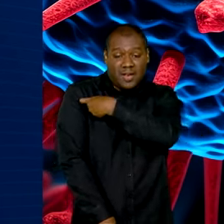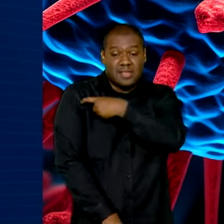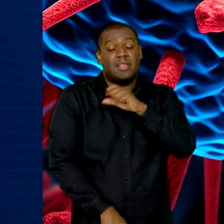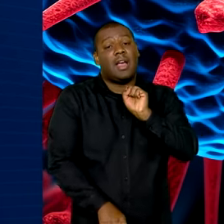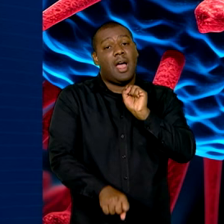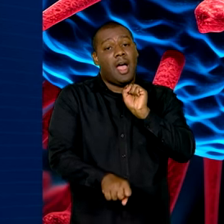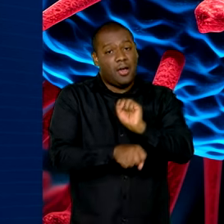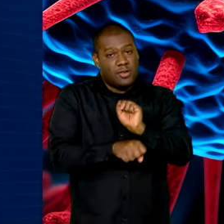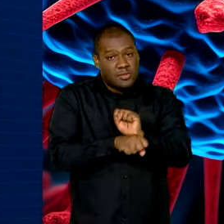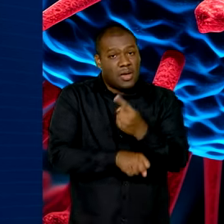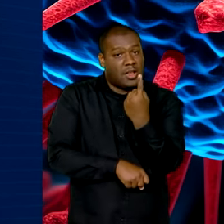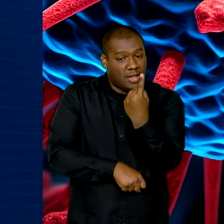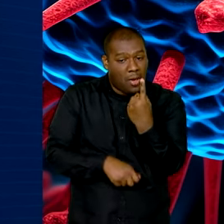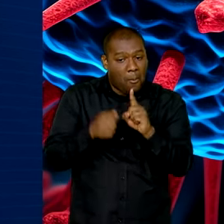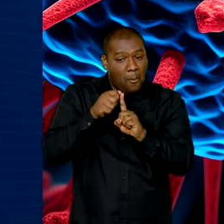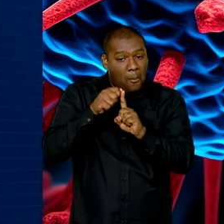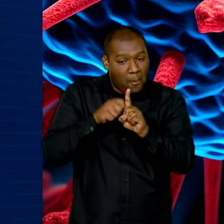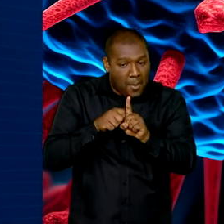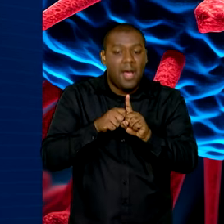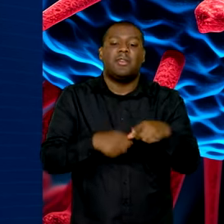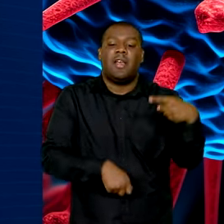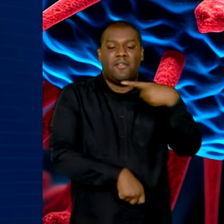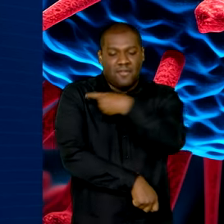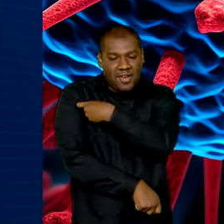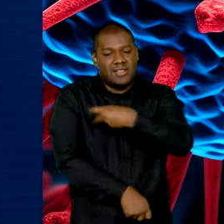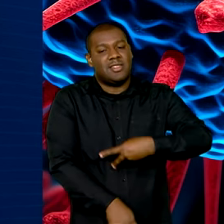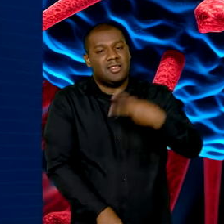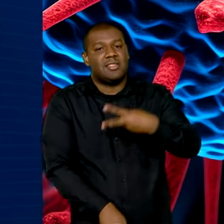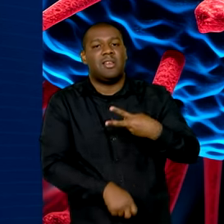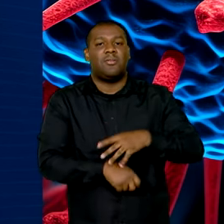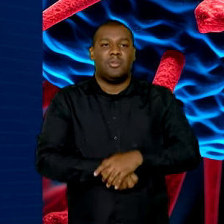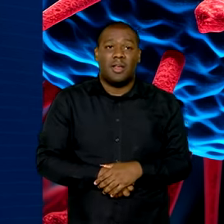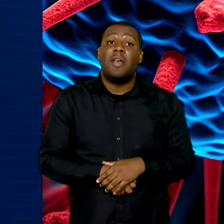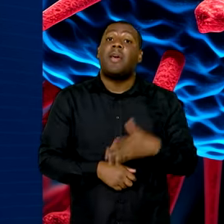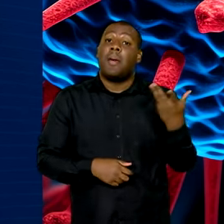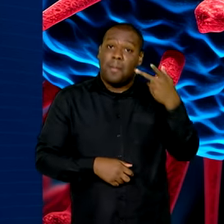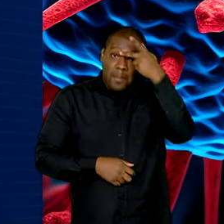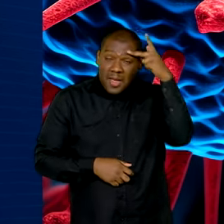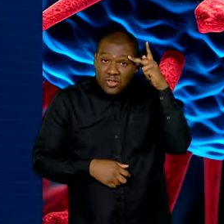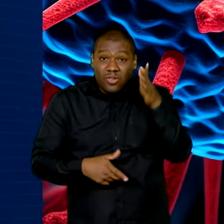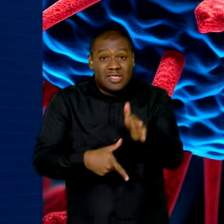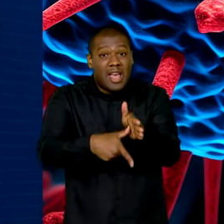Quem já se vacinou em anos anteriores só precisa receber uma dose.